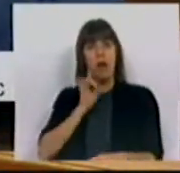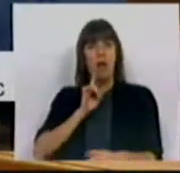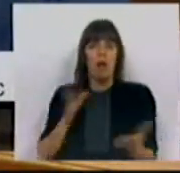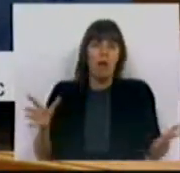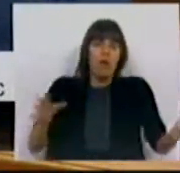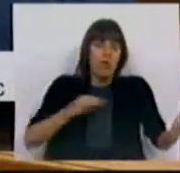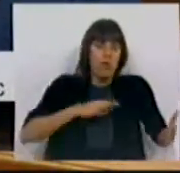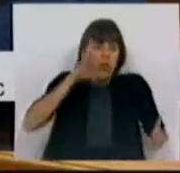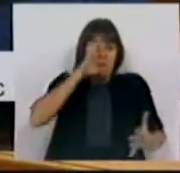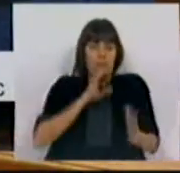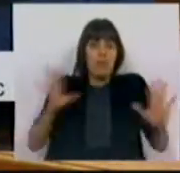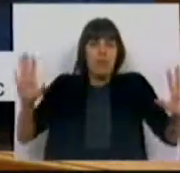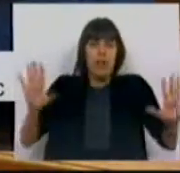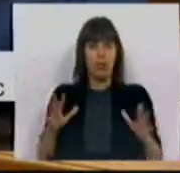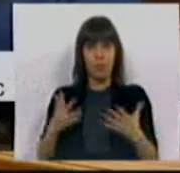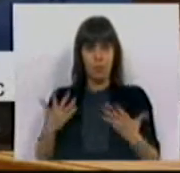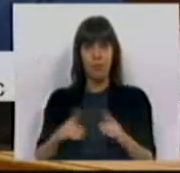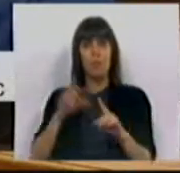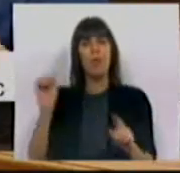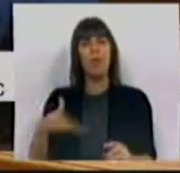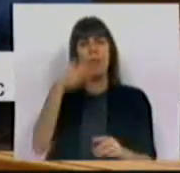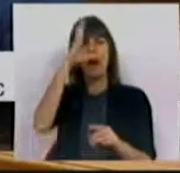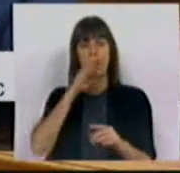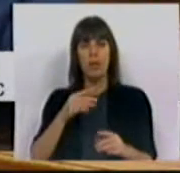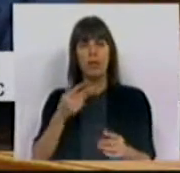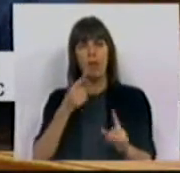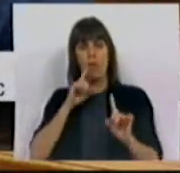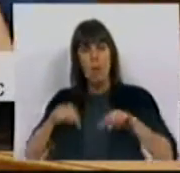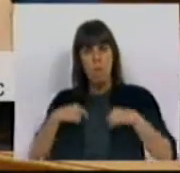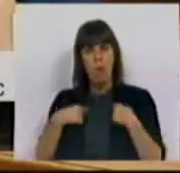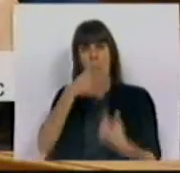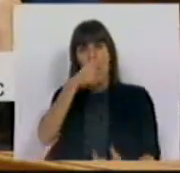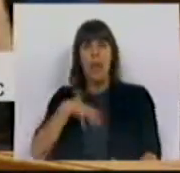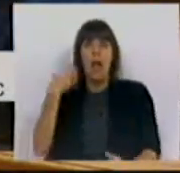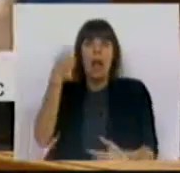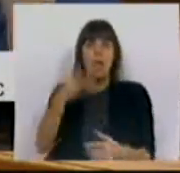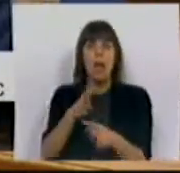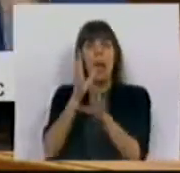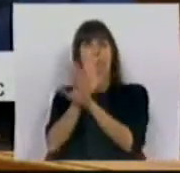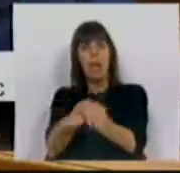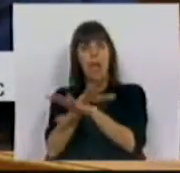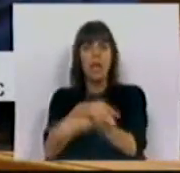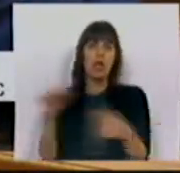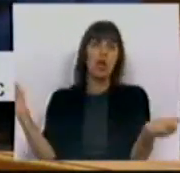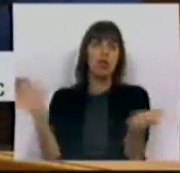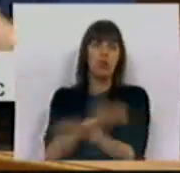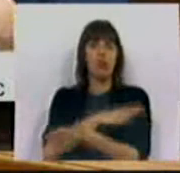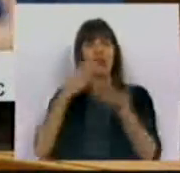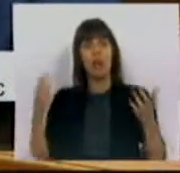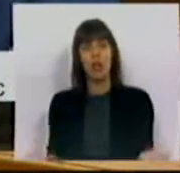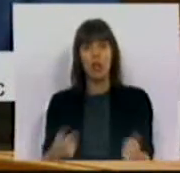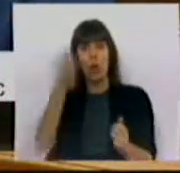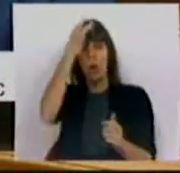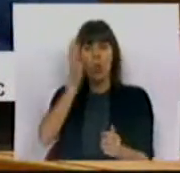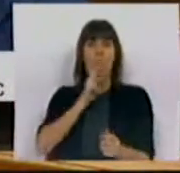Sr. Ministro, numa altura em que o Primeiro Ministro se dá à luz de lamentar a preguiça dos jornalistas e dos